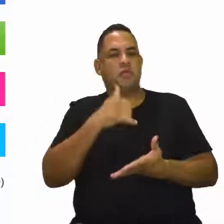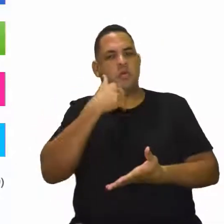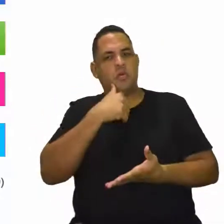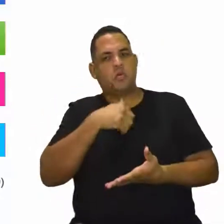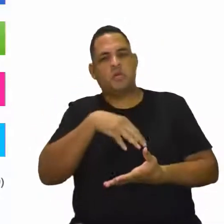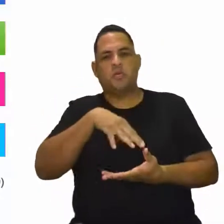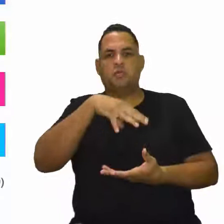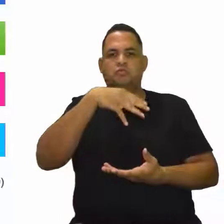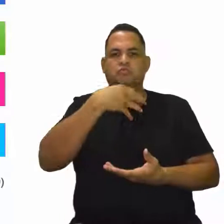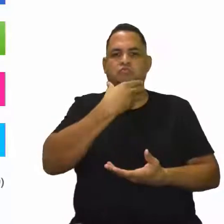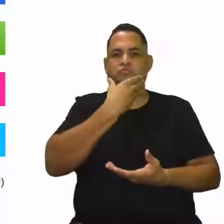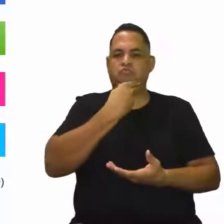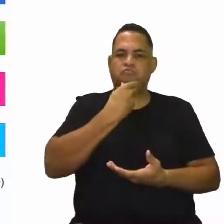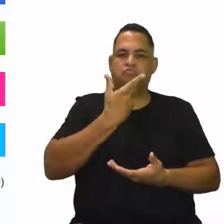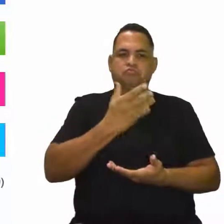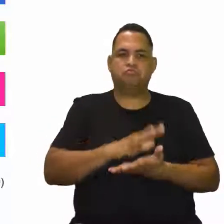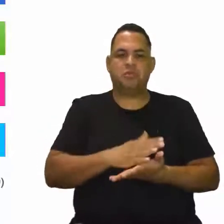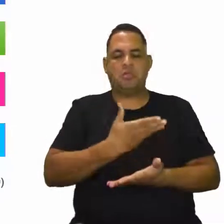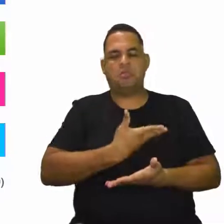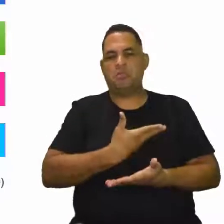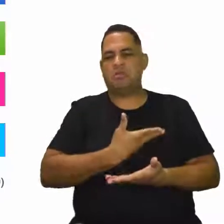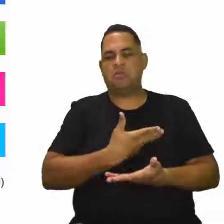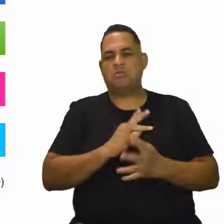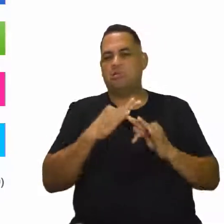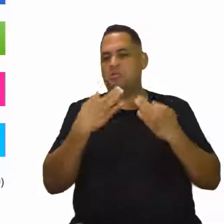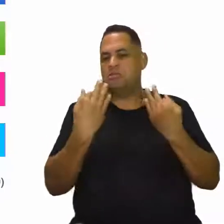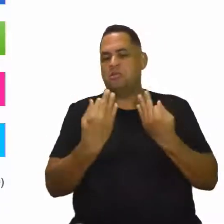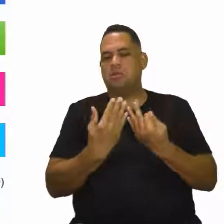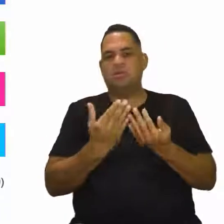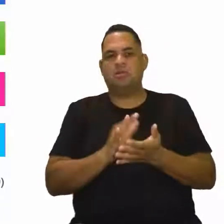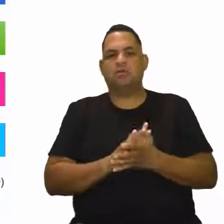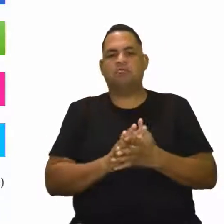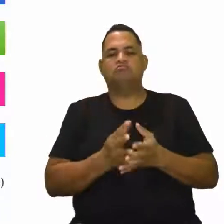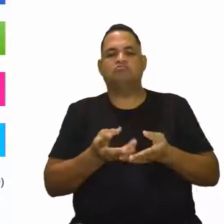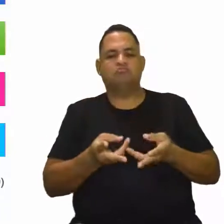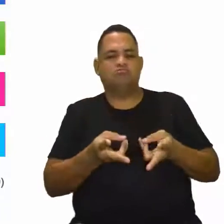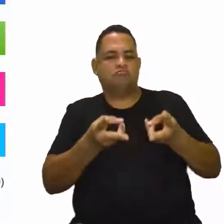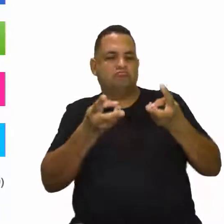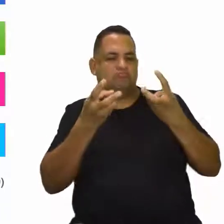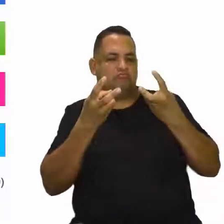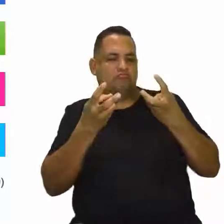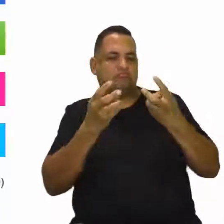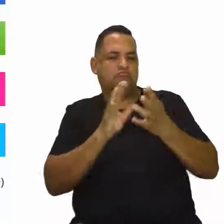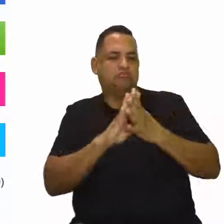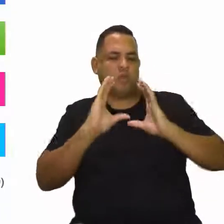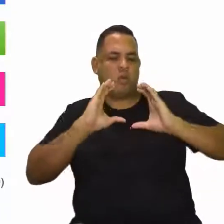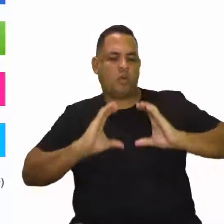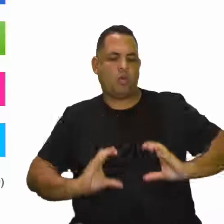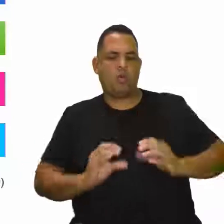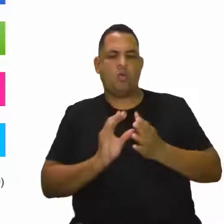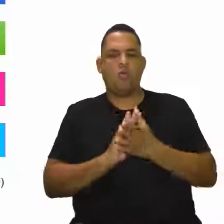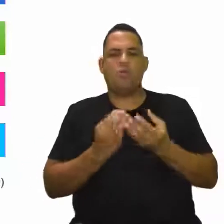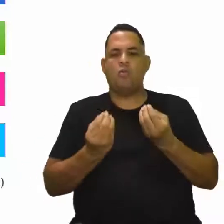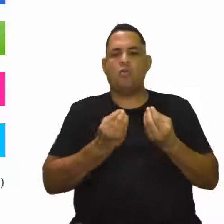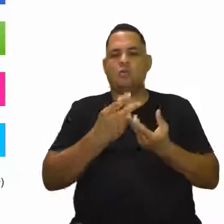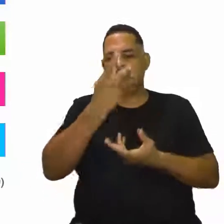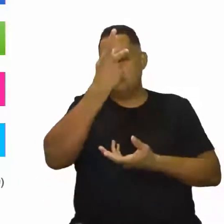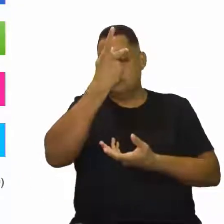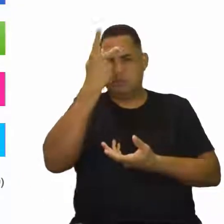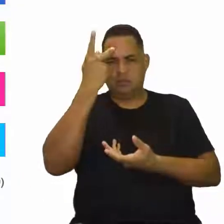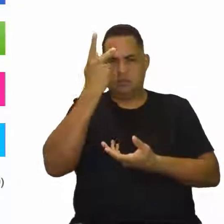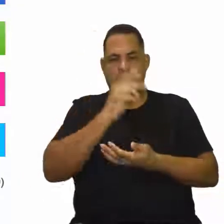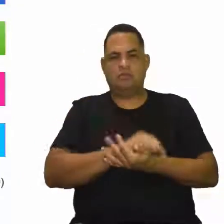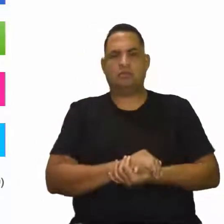pode ser da família de vocês, um amigo, e aí vocês vão observar o comportamento ou com essa pessoa, né?